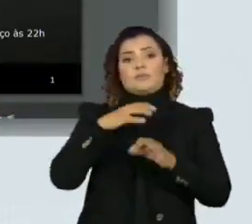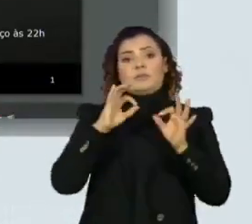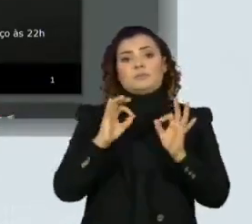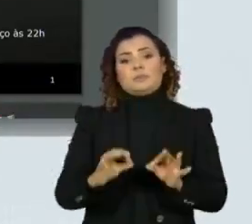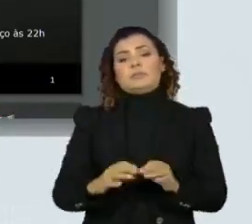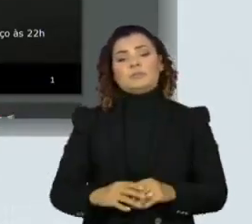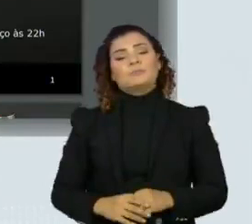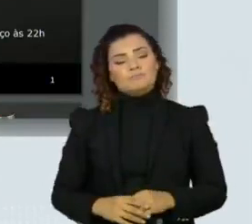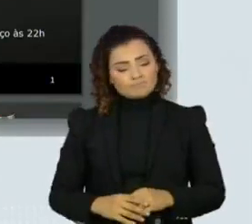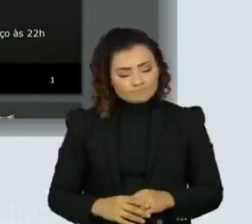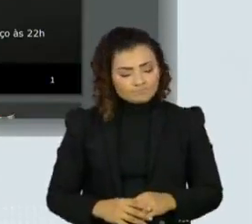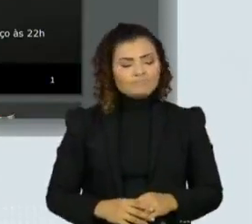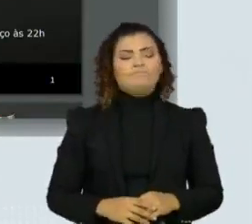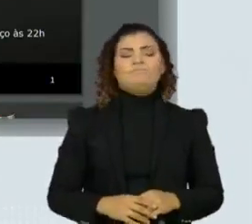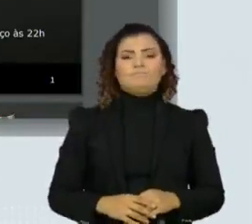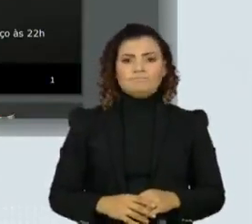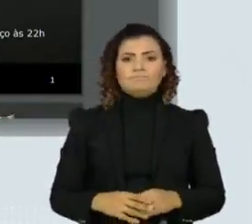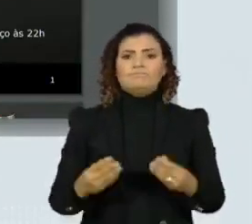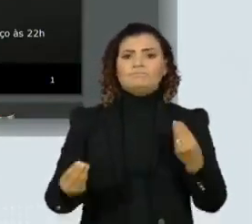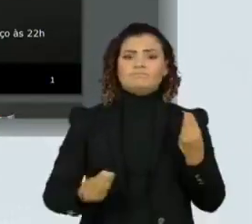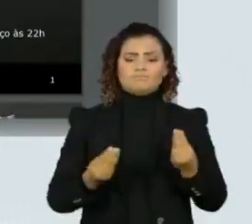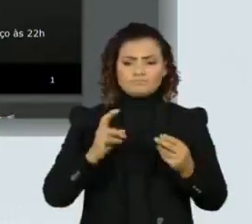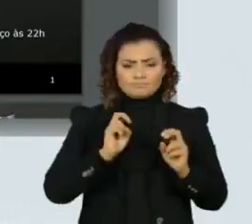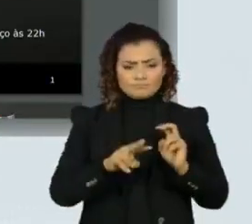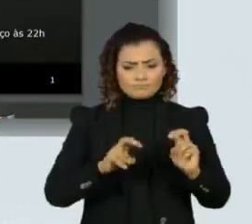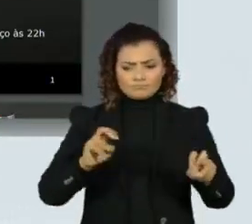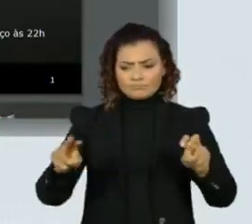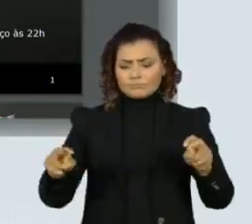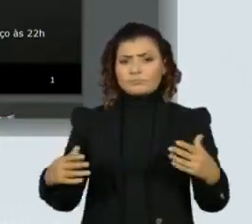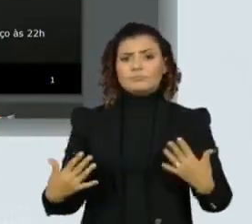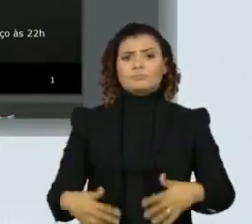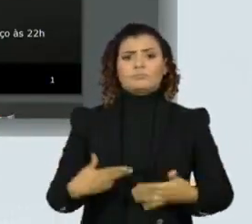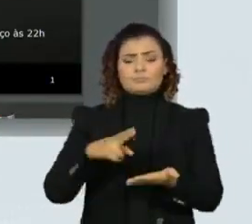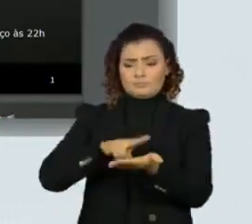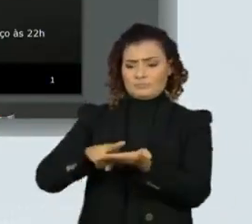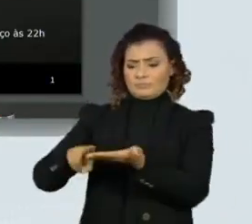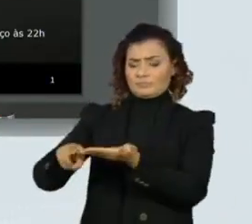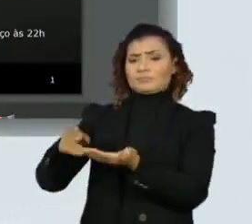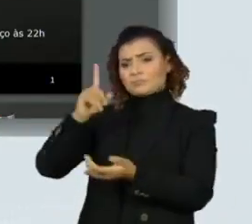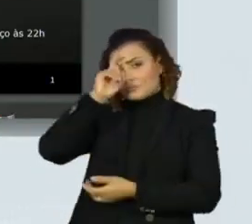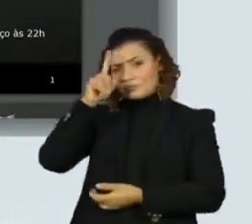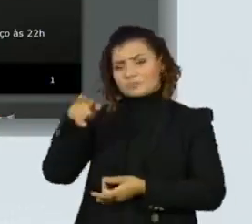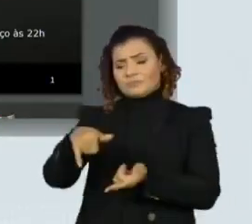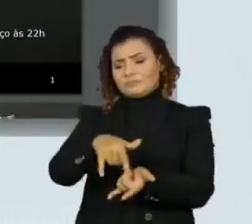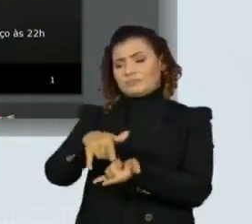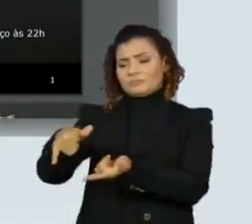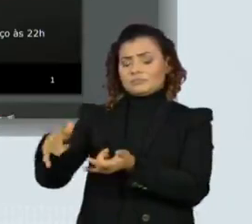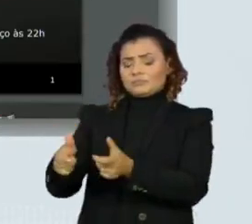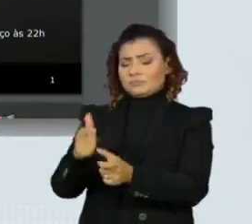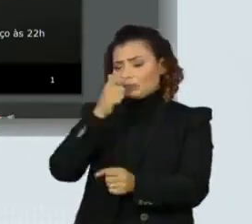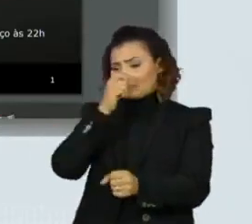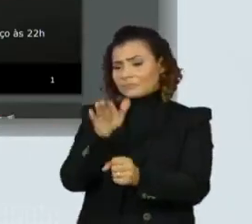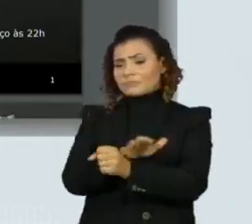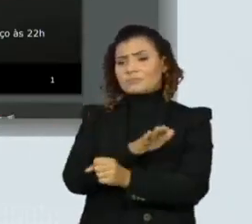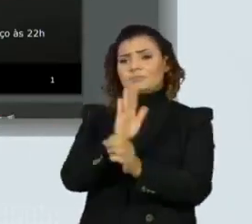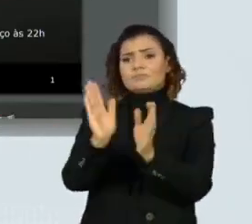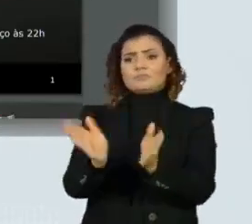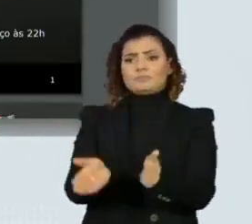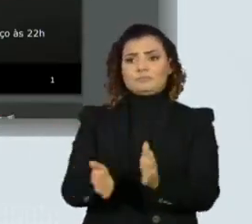temos a elevação do número de ocupações nos leitos das unidades de terapia intensiva,